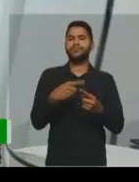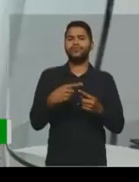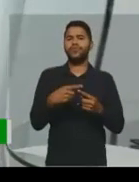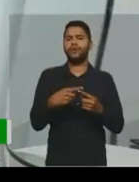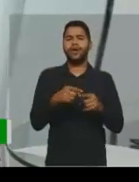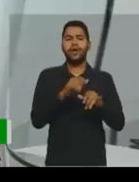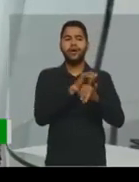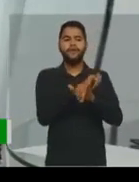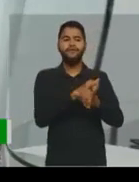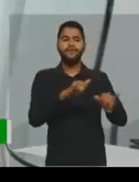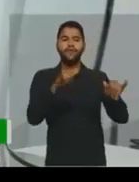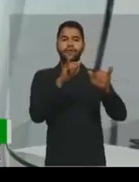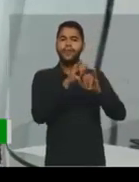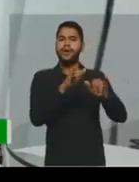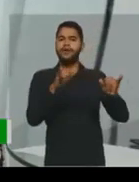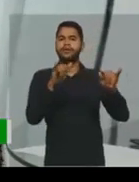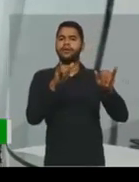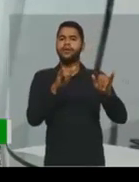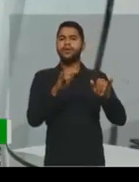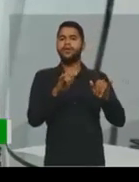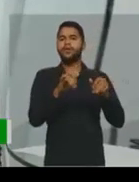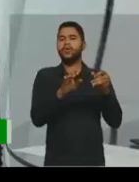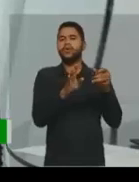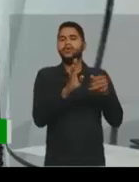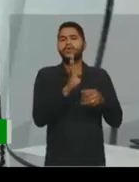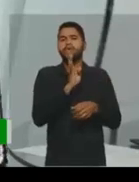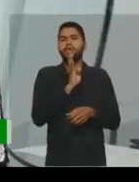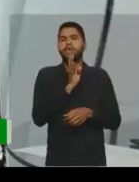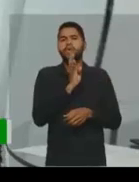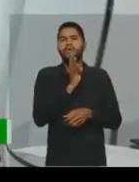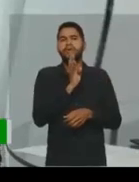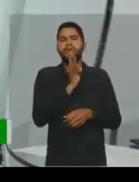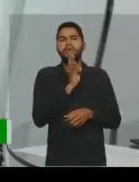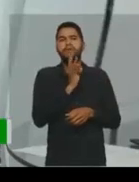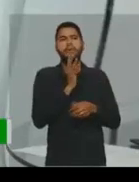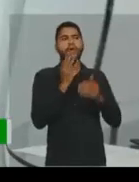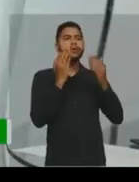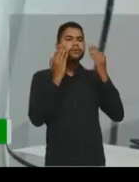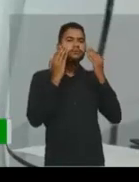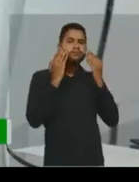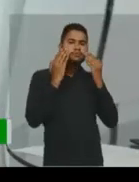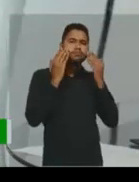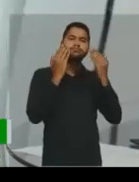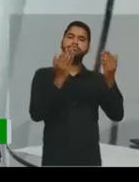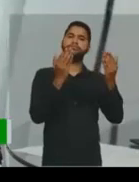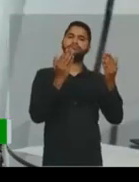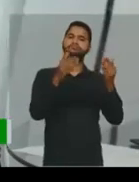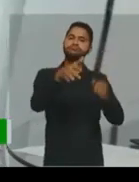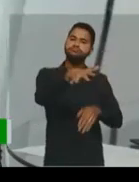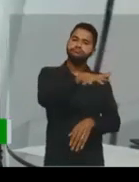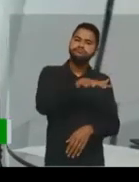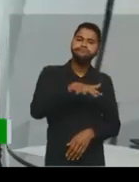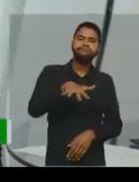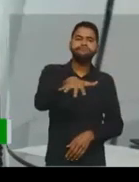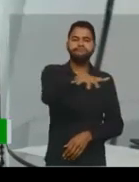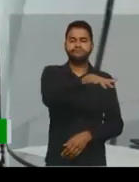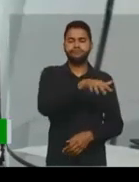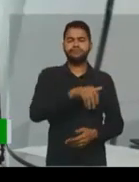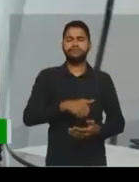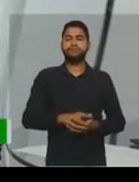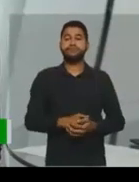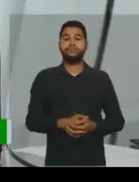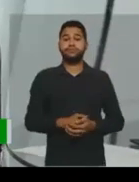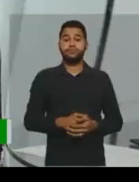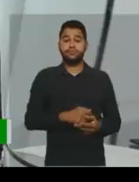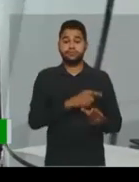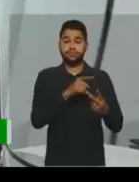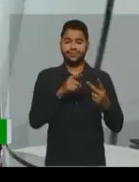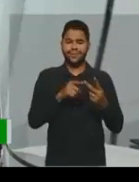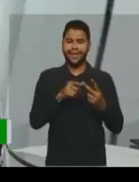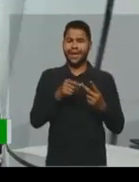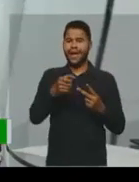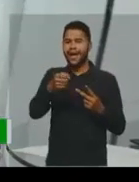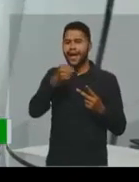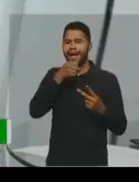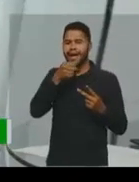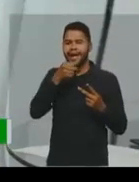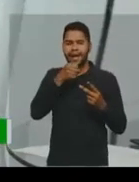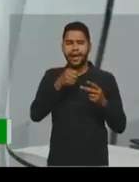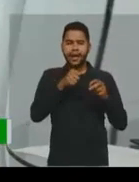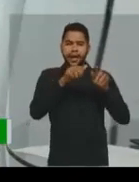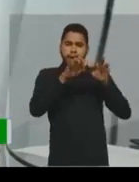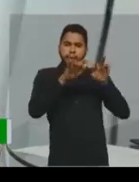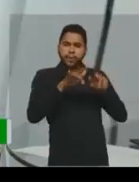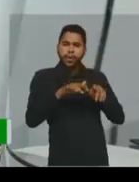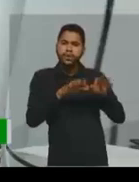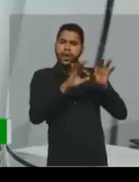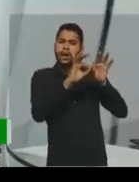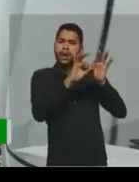aquela informação de conhecimento público, né, de interesse público. A reportagem, ela é